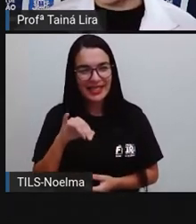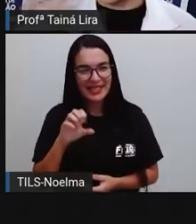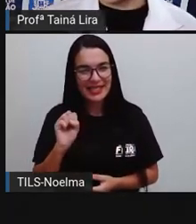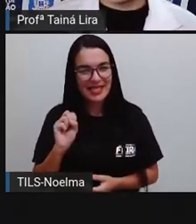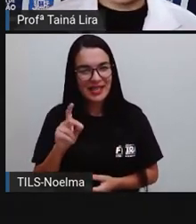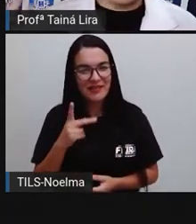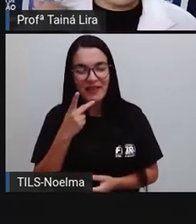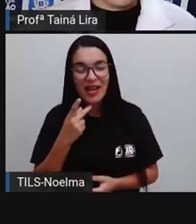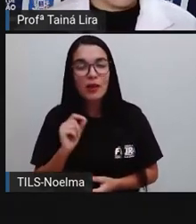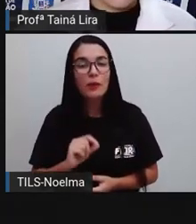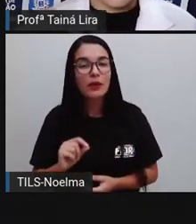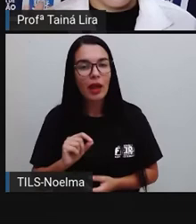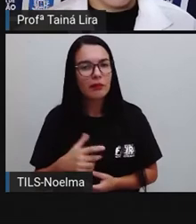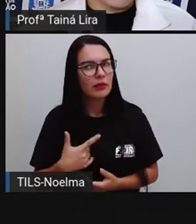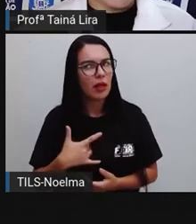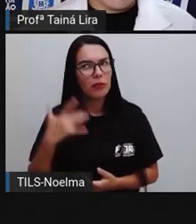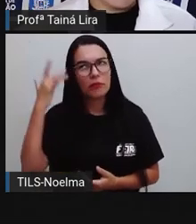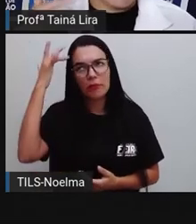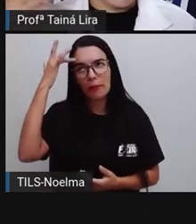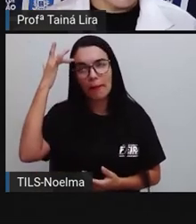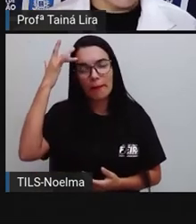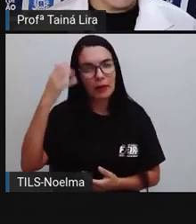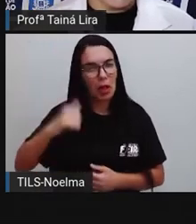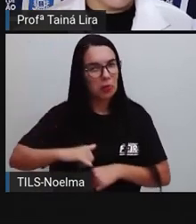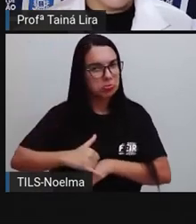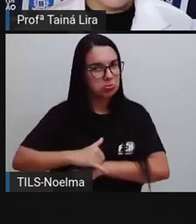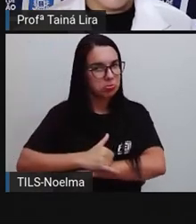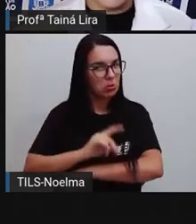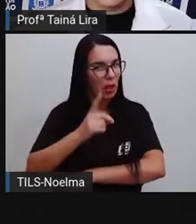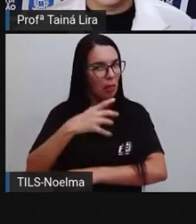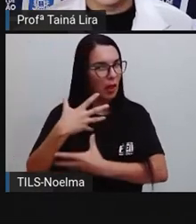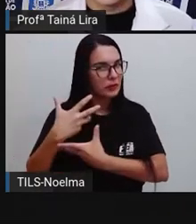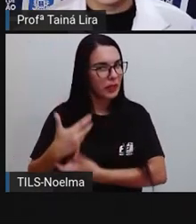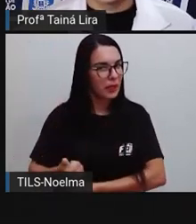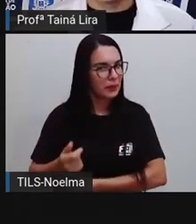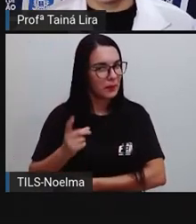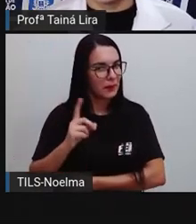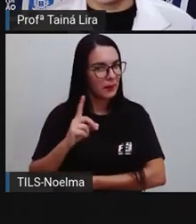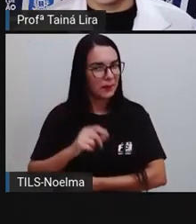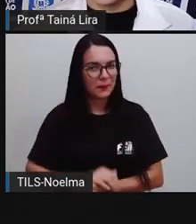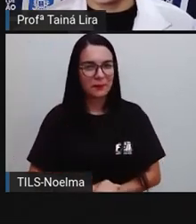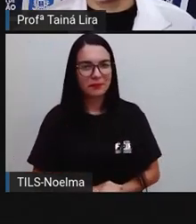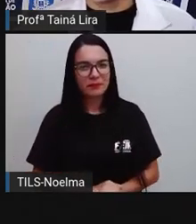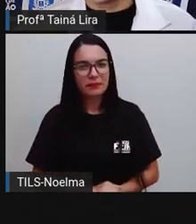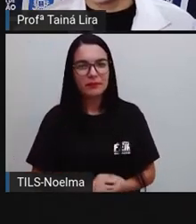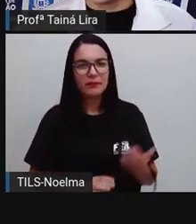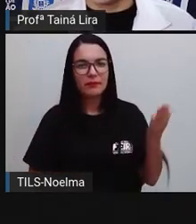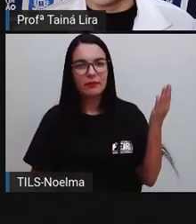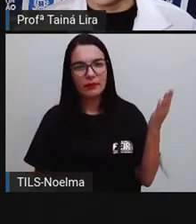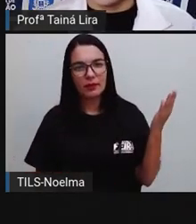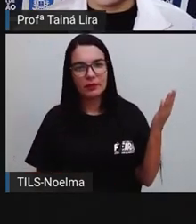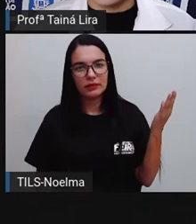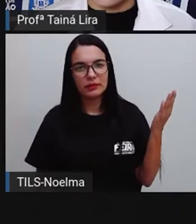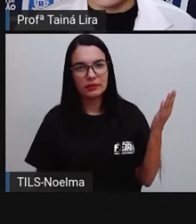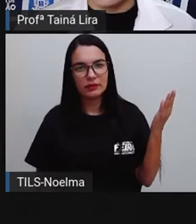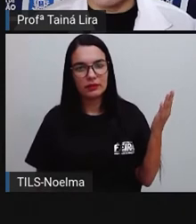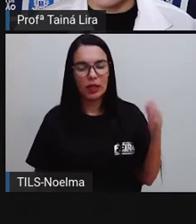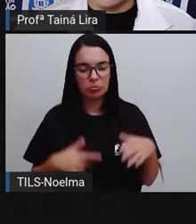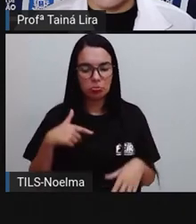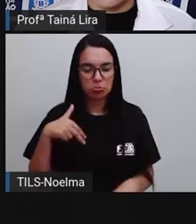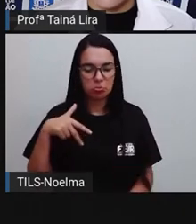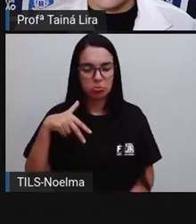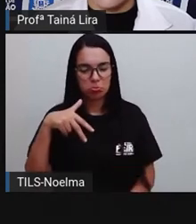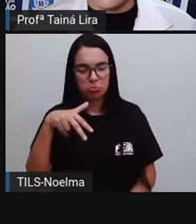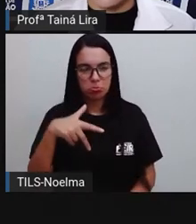Provavelmente, ela não estava achando que engordou. Ela não concordou, né? Então, olha lá. Mônica saiu,